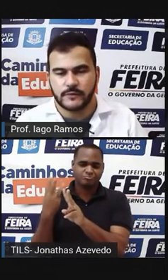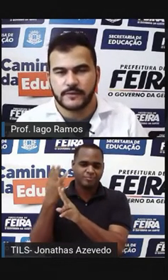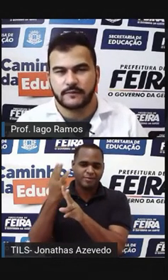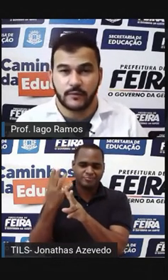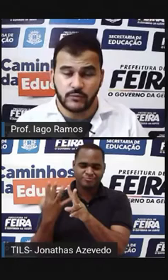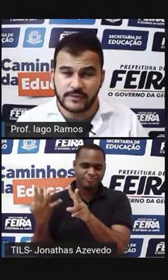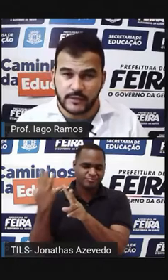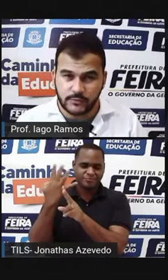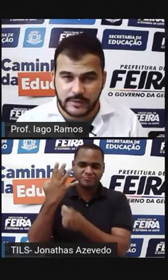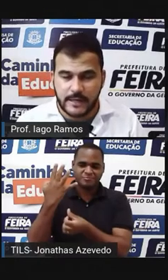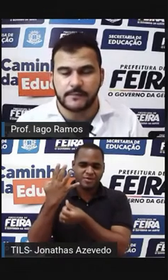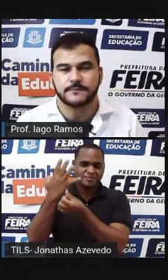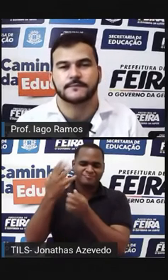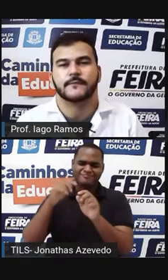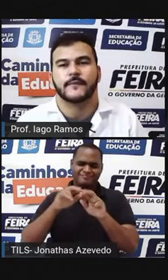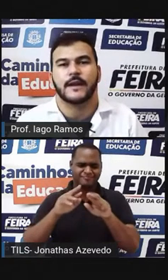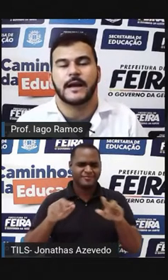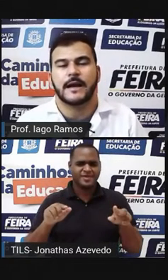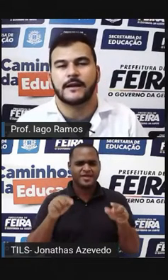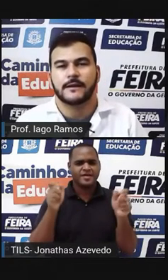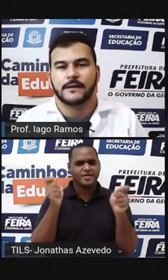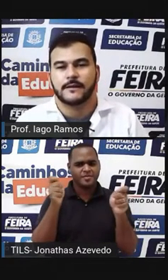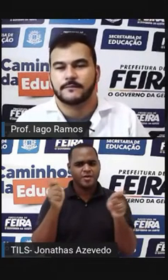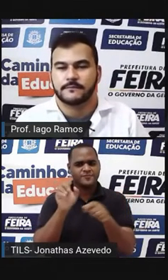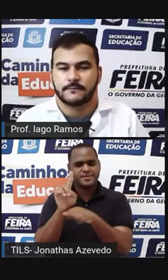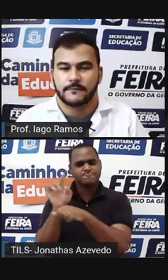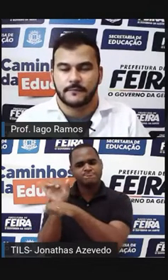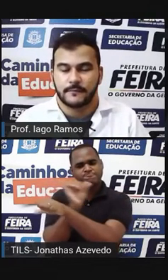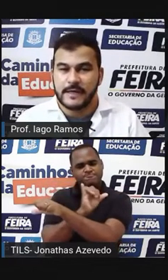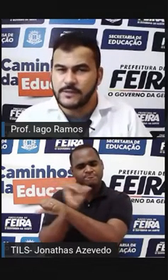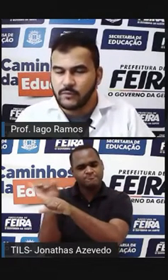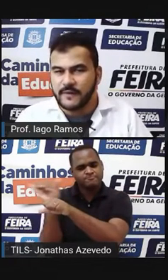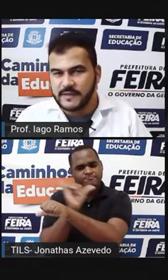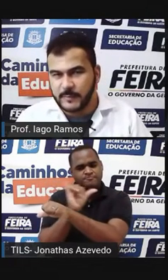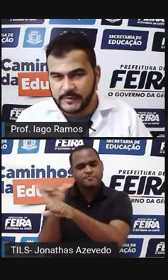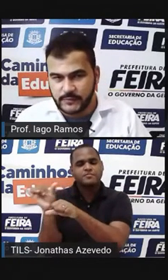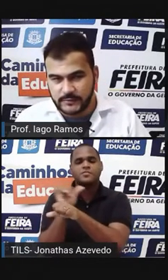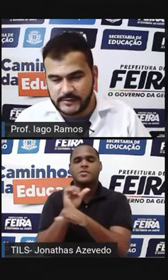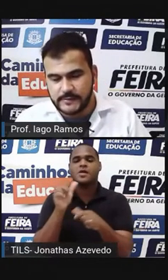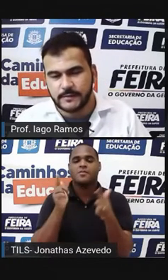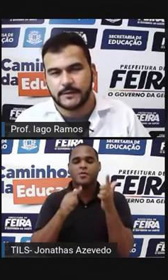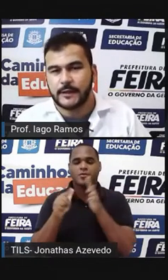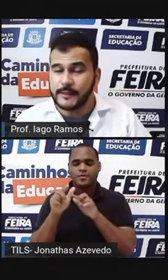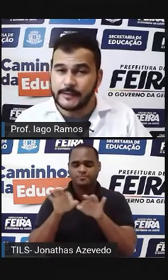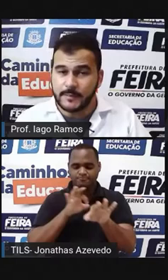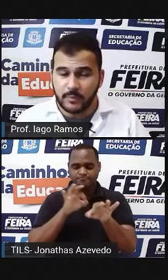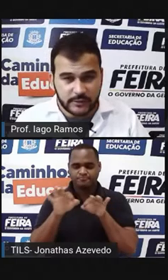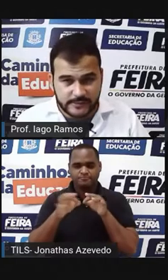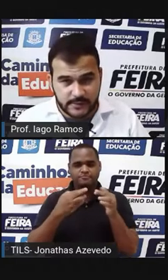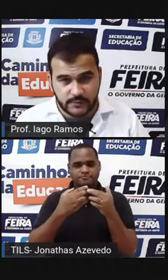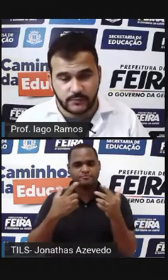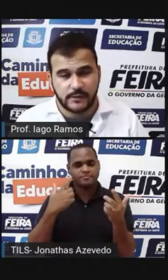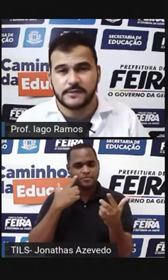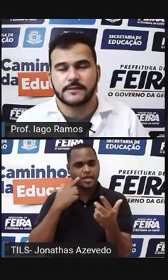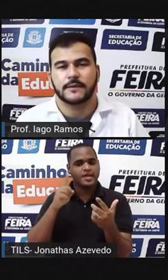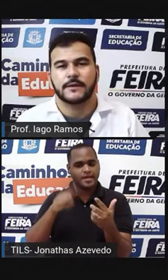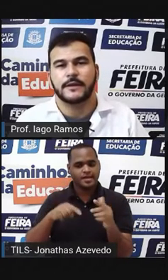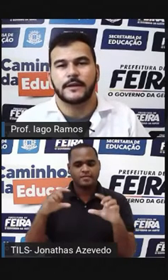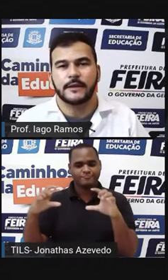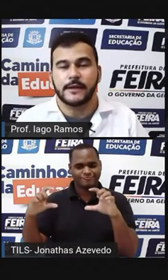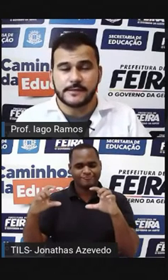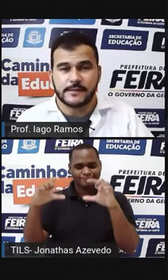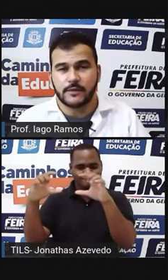recursos Vão nos ajudar A Resolver expressões Que tem potenciações